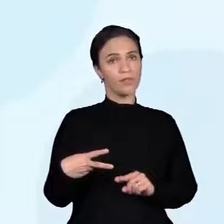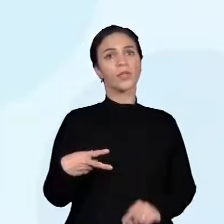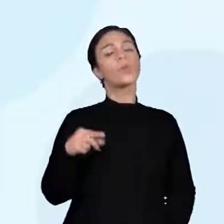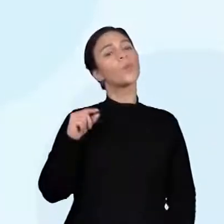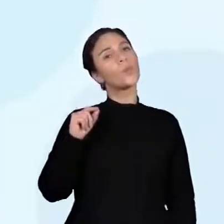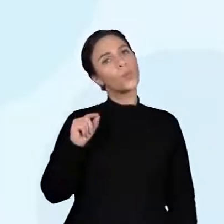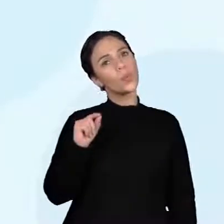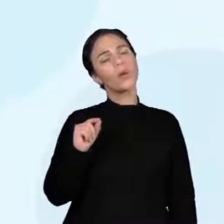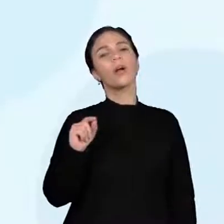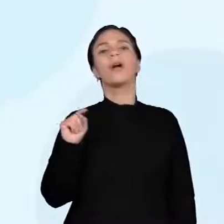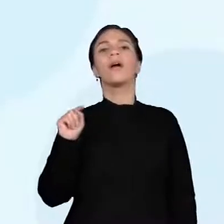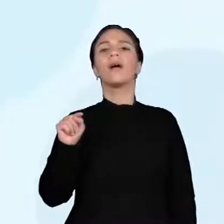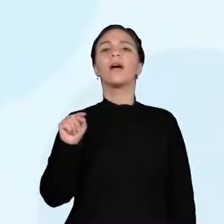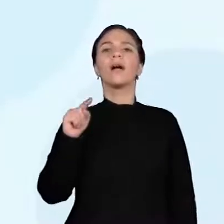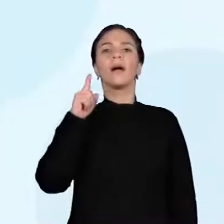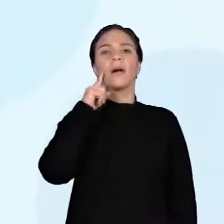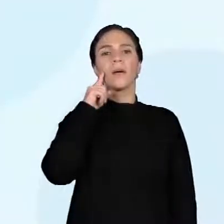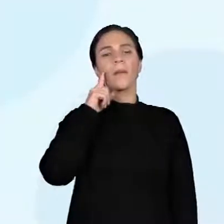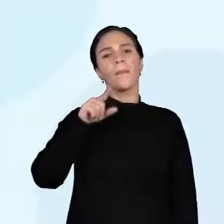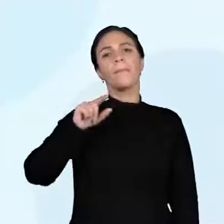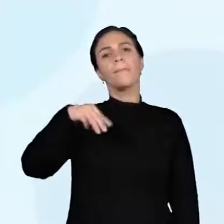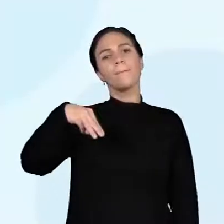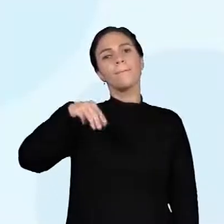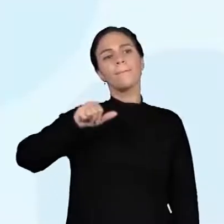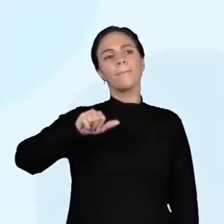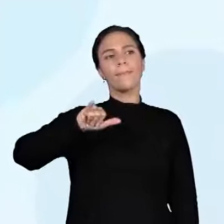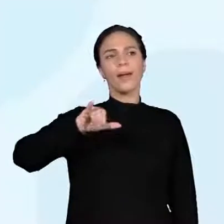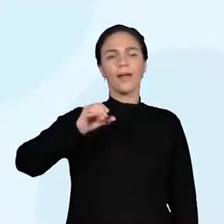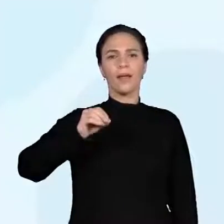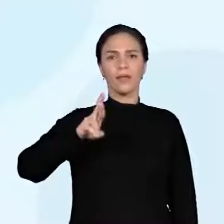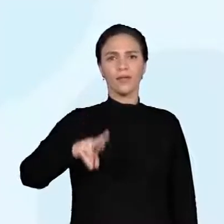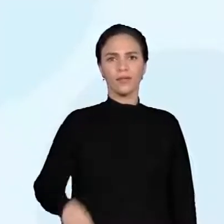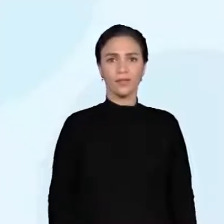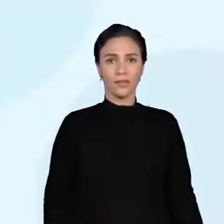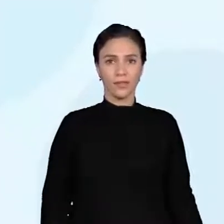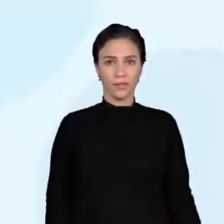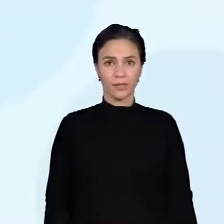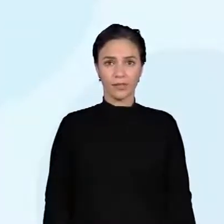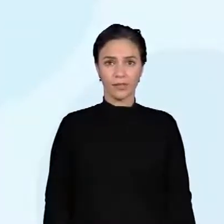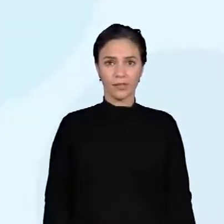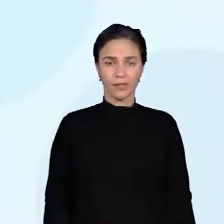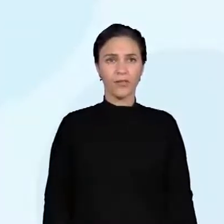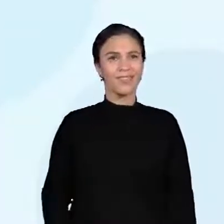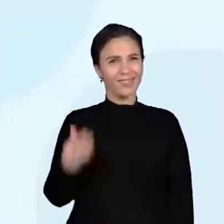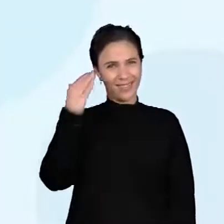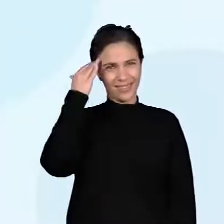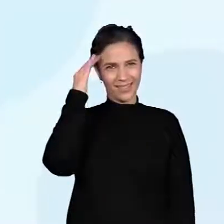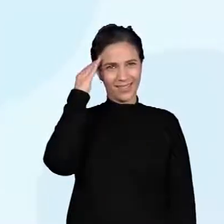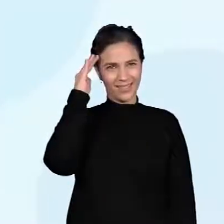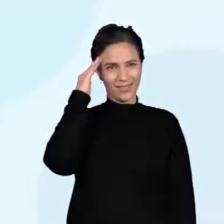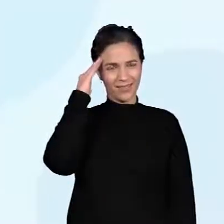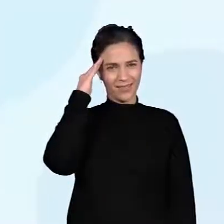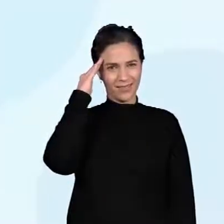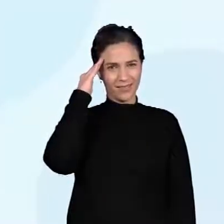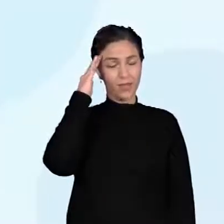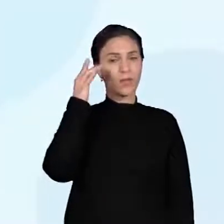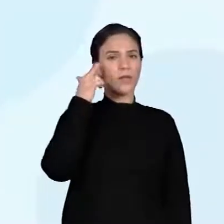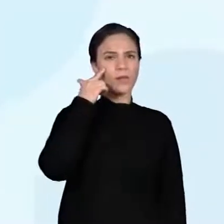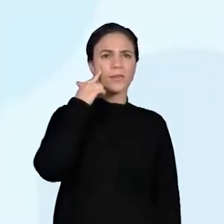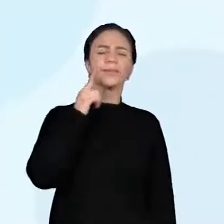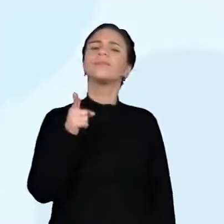que 170. Já ali, só de ver o segundo termo. Conseguiu entender a regrinha? A regrinha é você